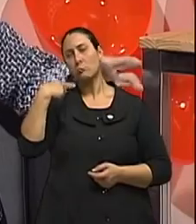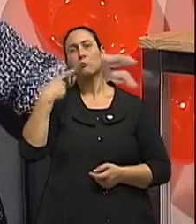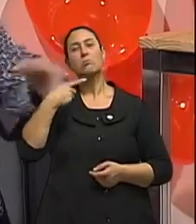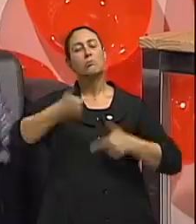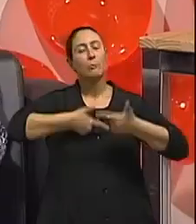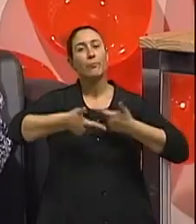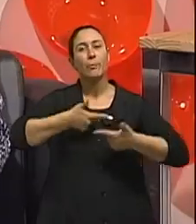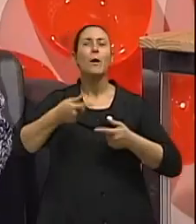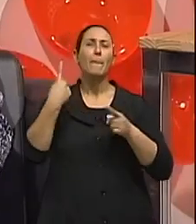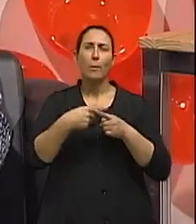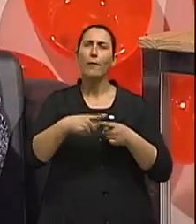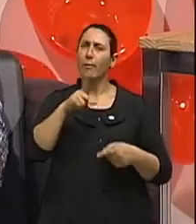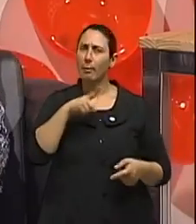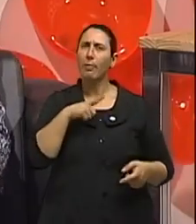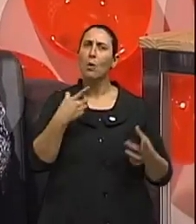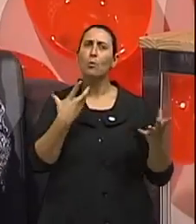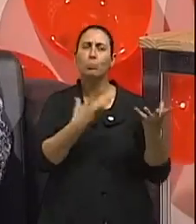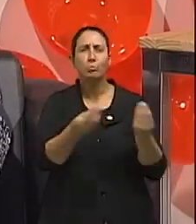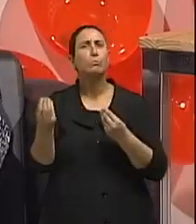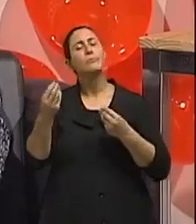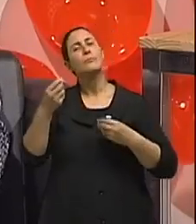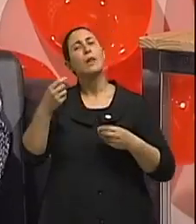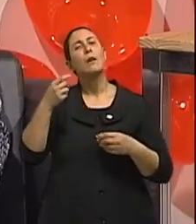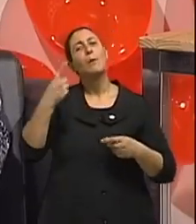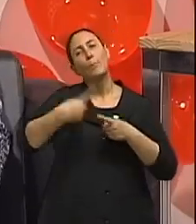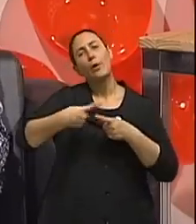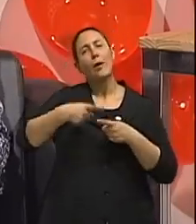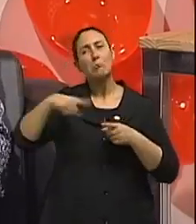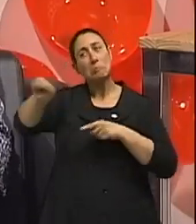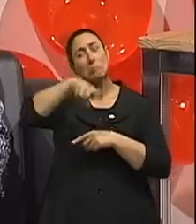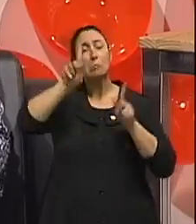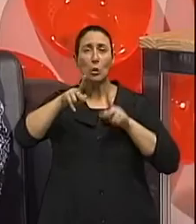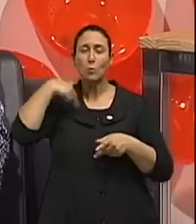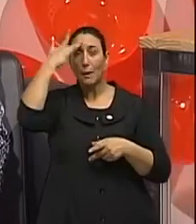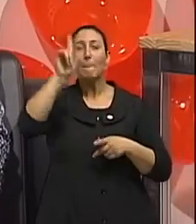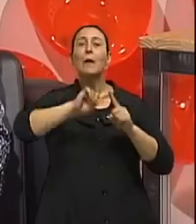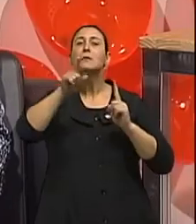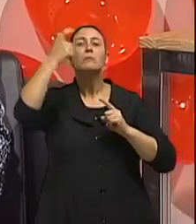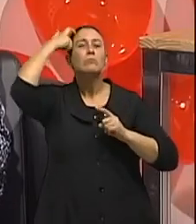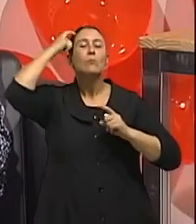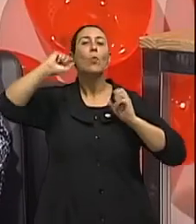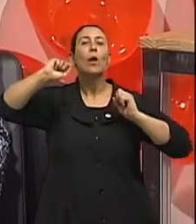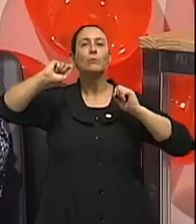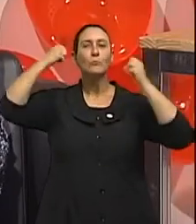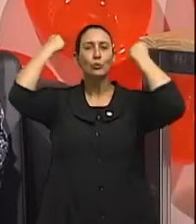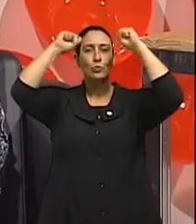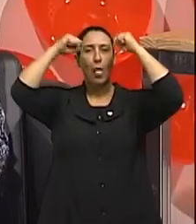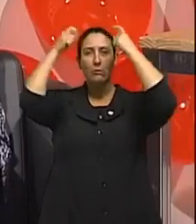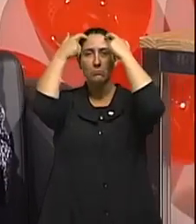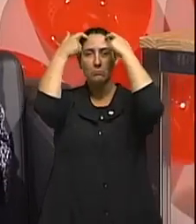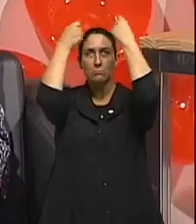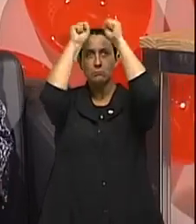Então, nós temos, e tem alguns bem interessantes, que talvez até interesse aos nossos espectadores, mas a ginástica mental é um assunto que tem